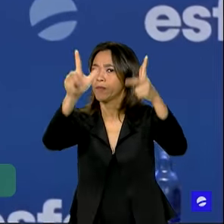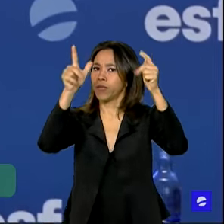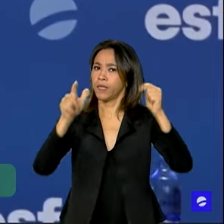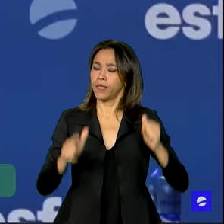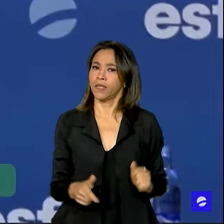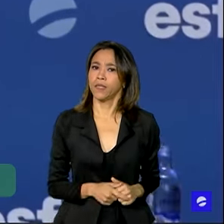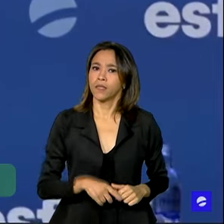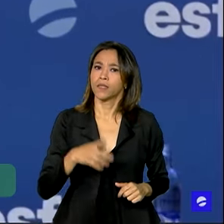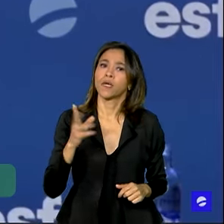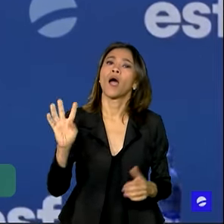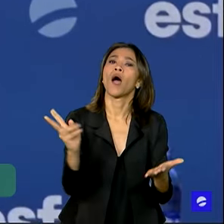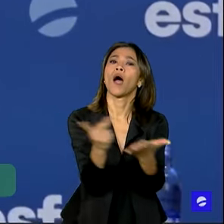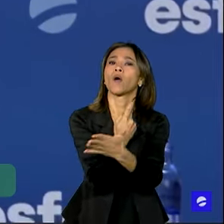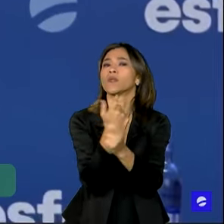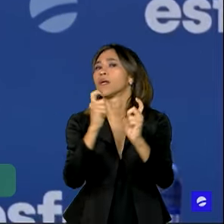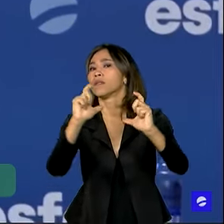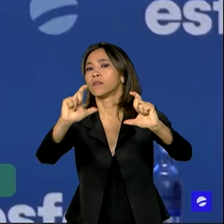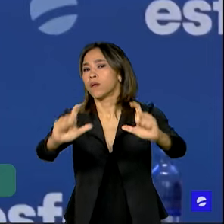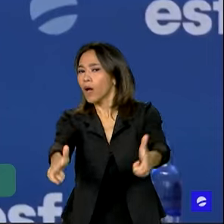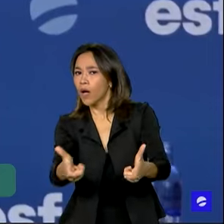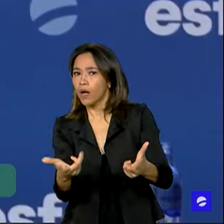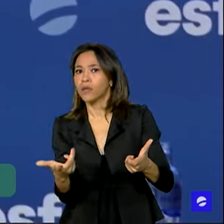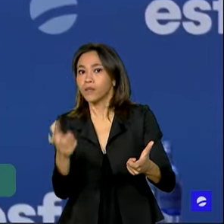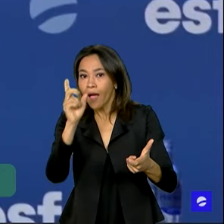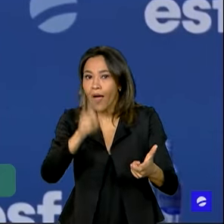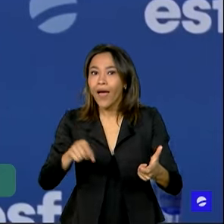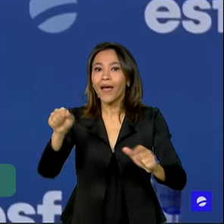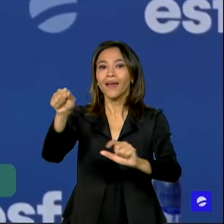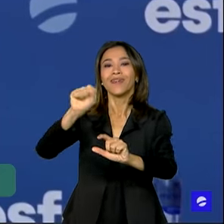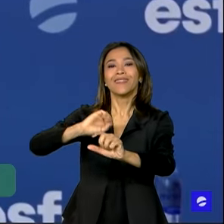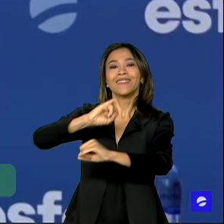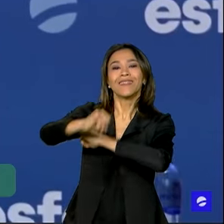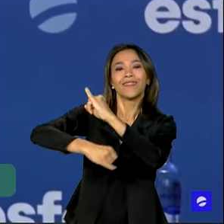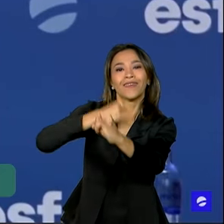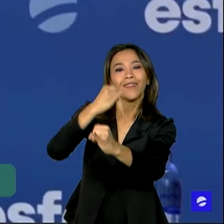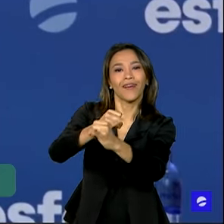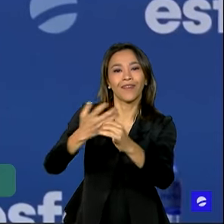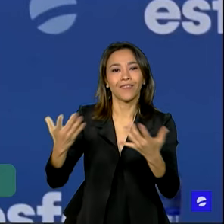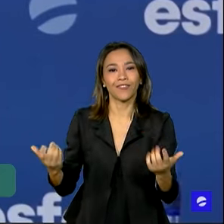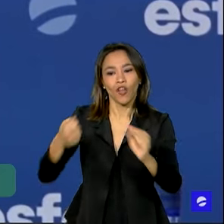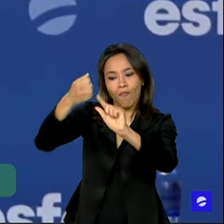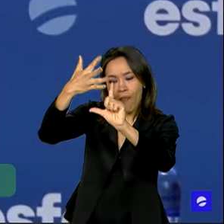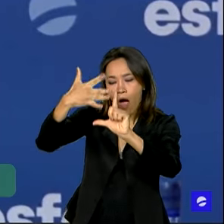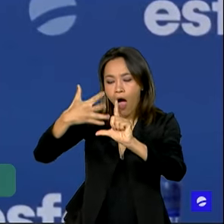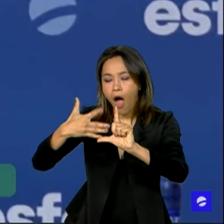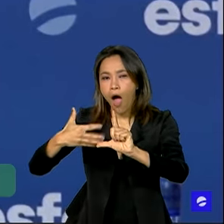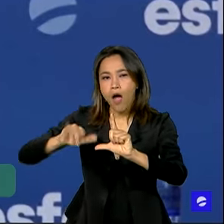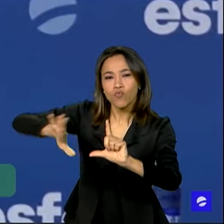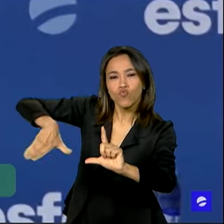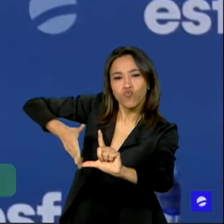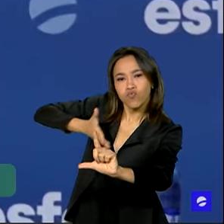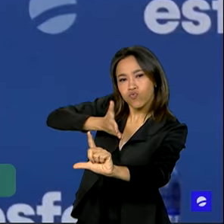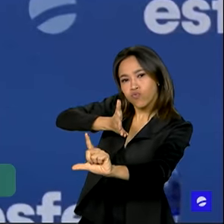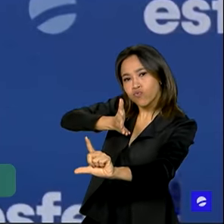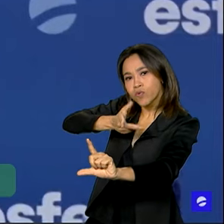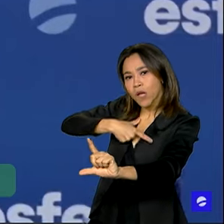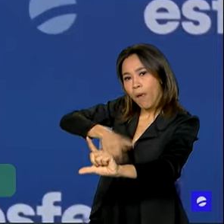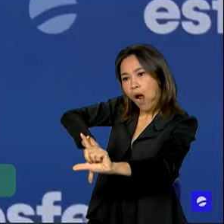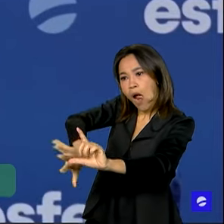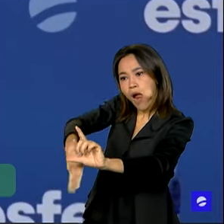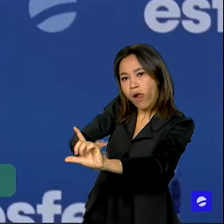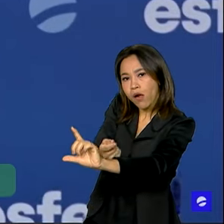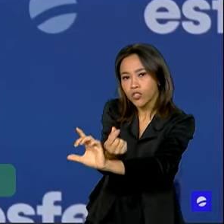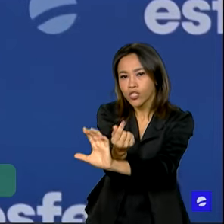substancialmente ou fundamentalmente no plano virtual. Hoje nós temos a lavagem de dinheiro,